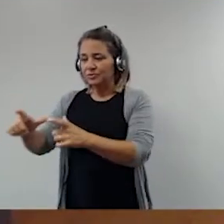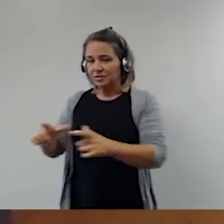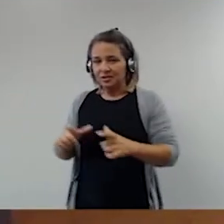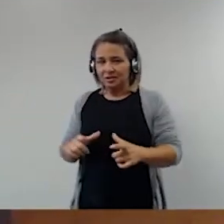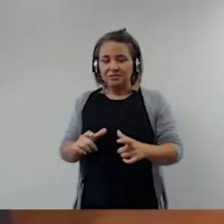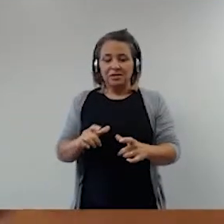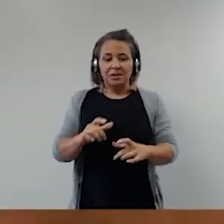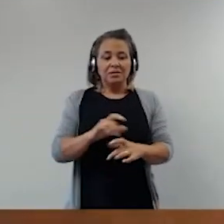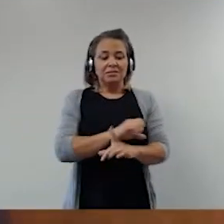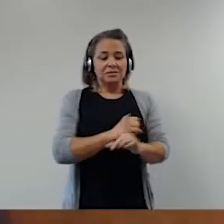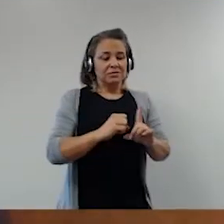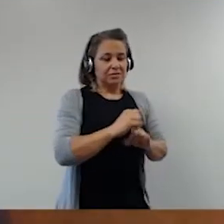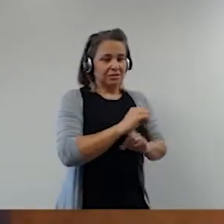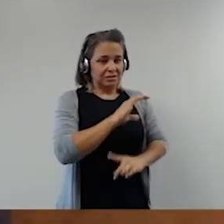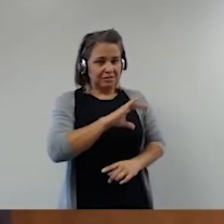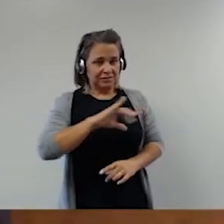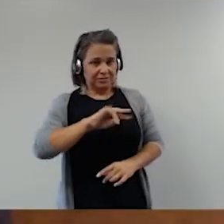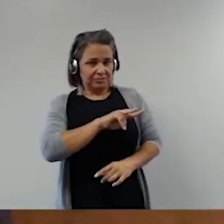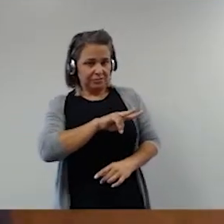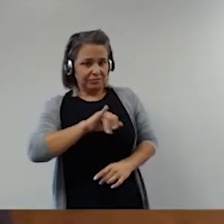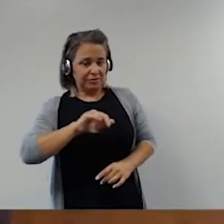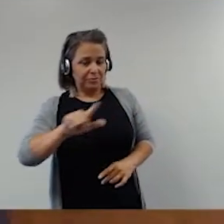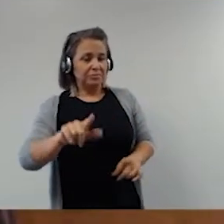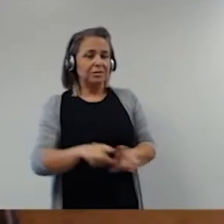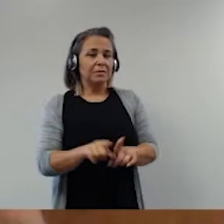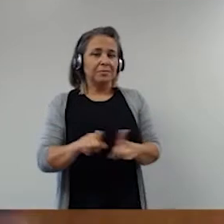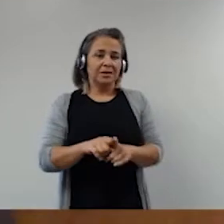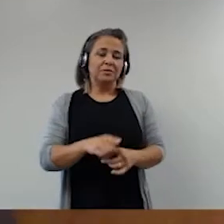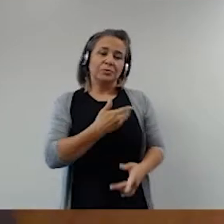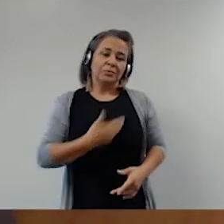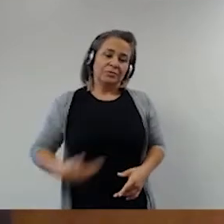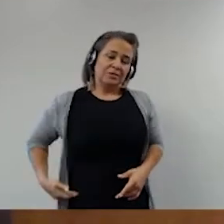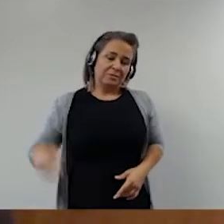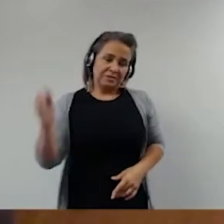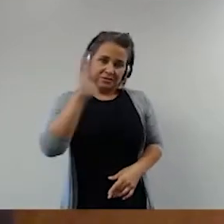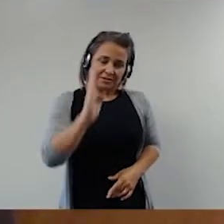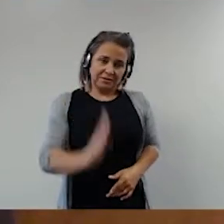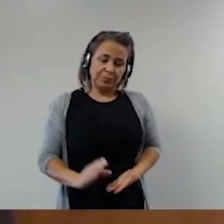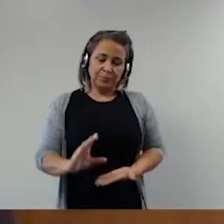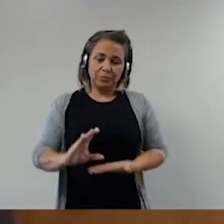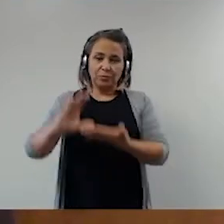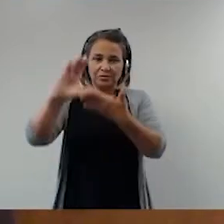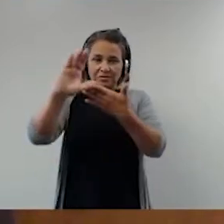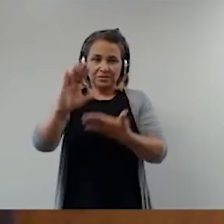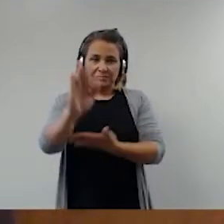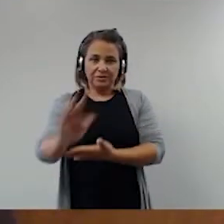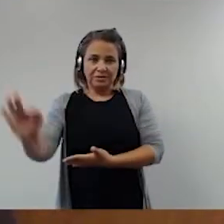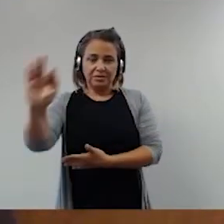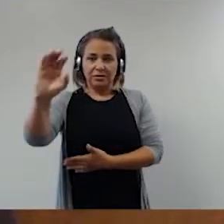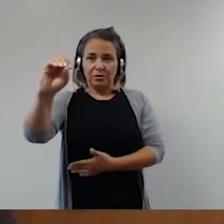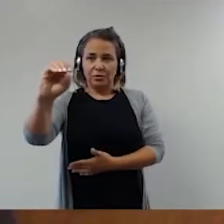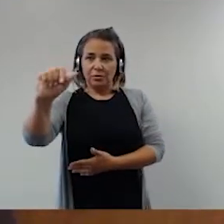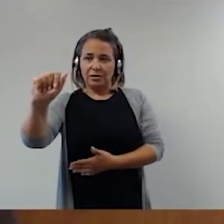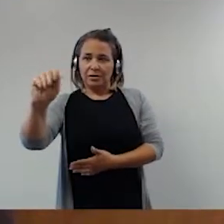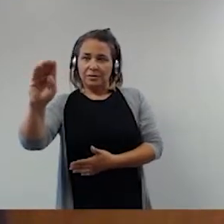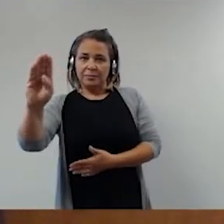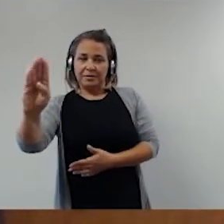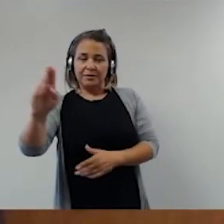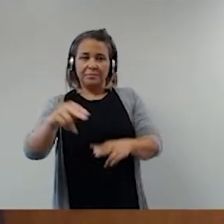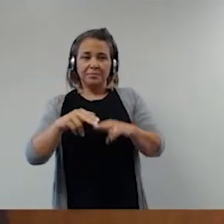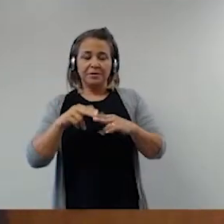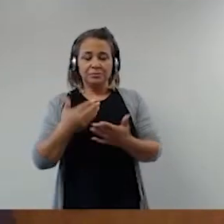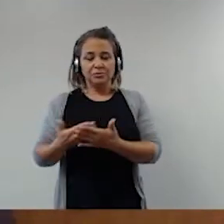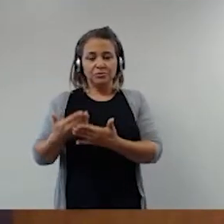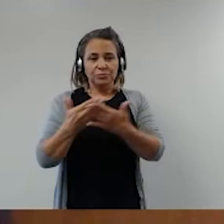sociedade civil como do Estado brasileiro. O Conselho Federal da UAB, por meio da sua Comissão de Estudos